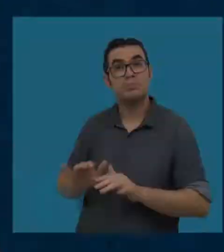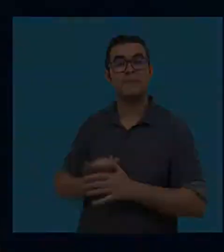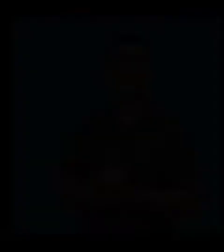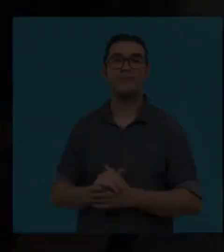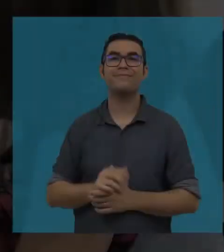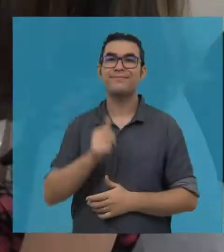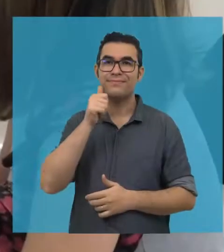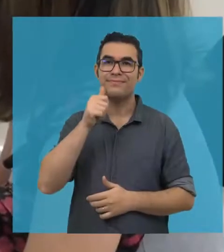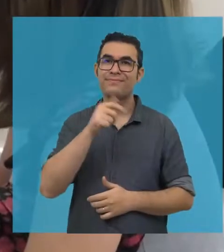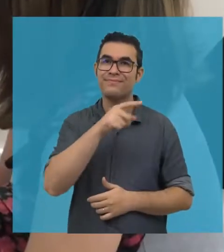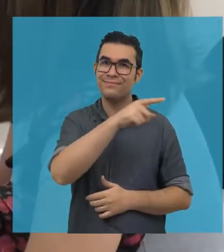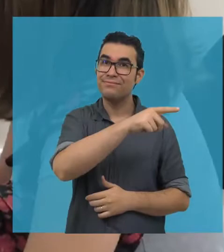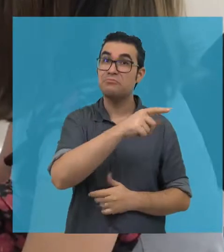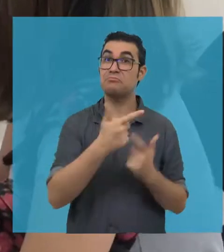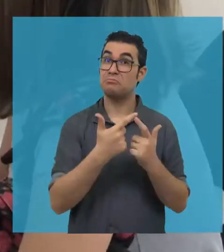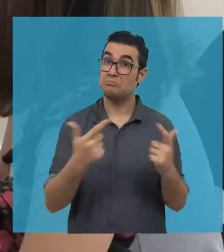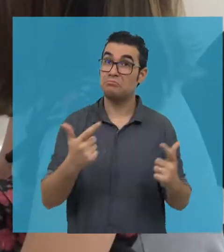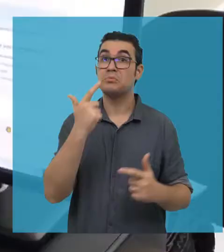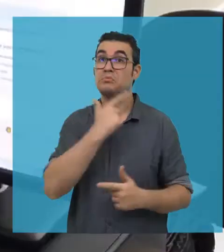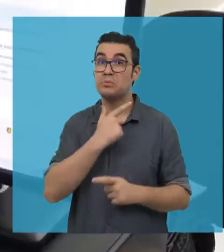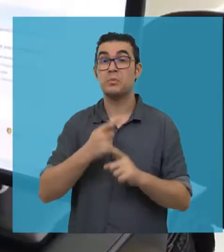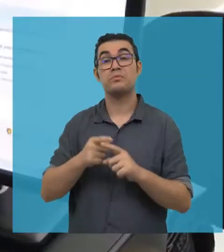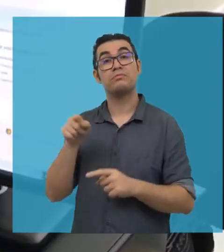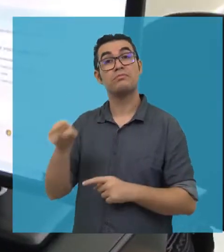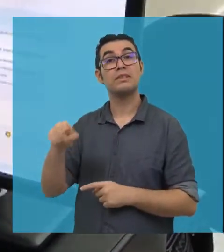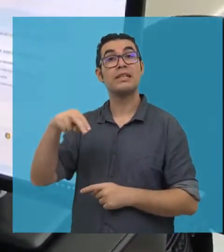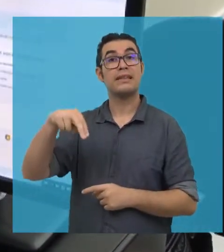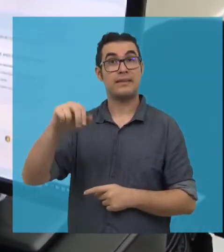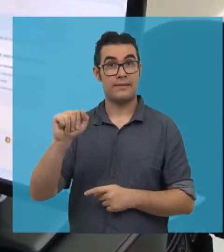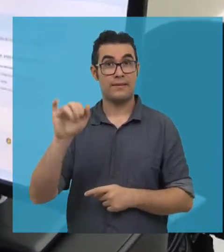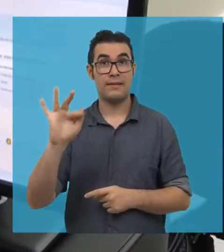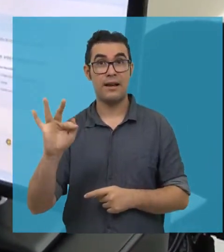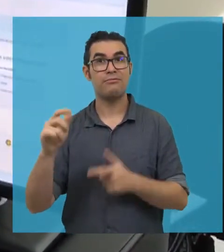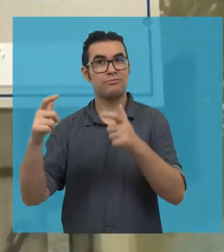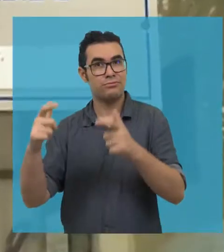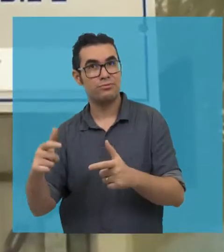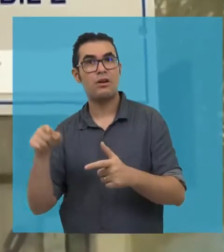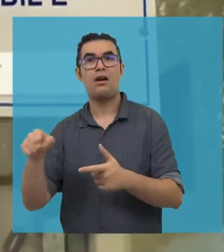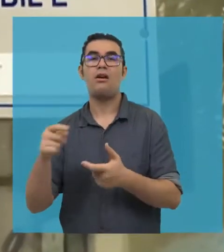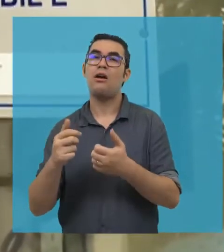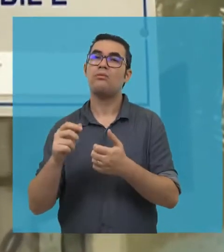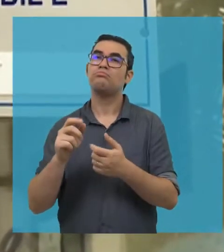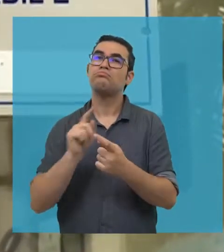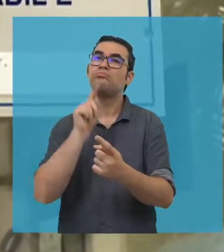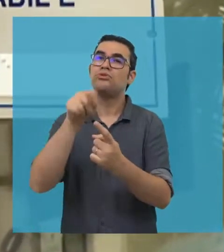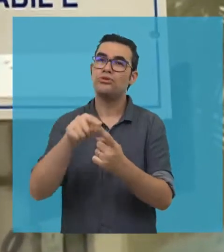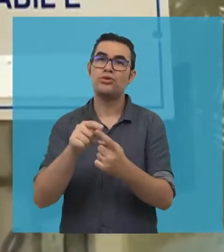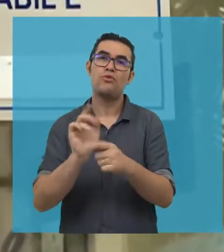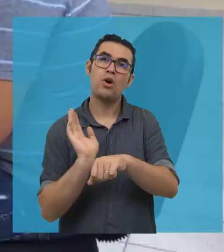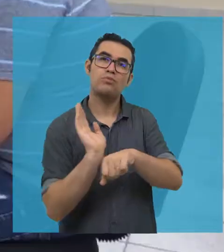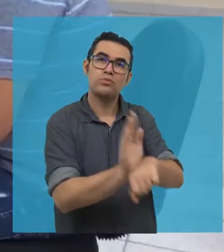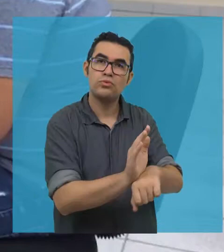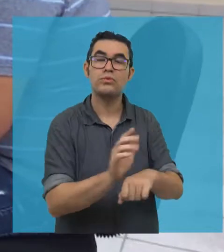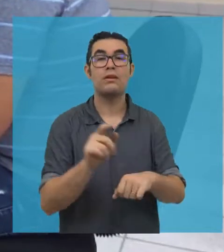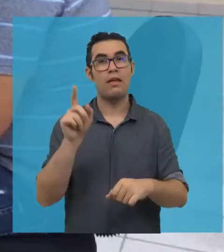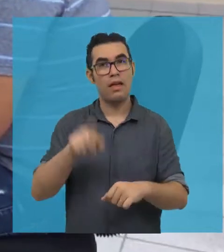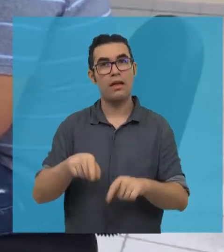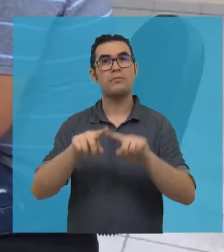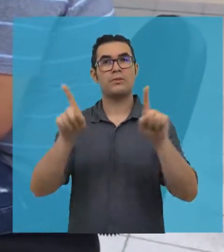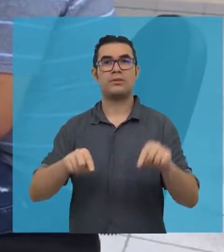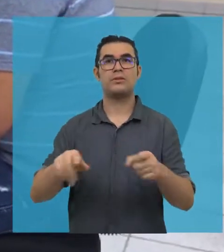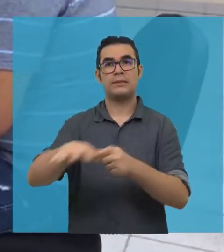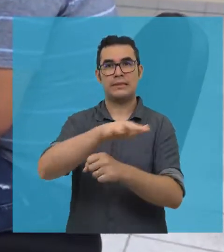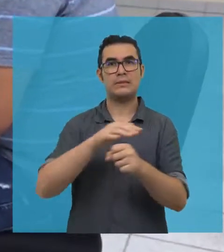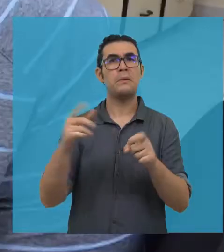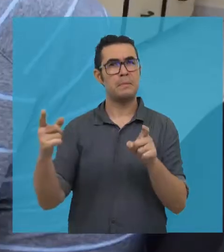comunidade. A Lainha é uma das beneficiadas pelo trabalho desenvolvido pelo Núcleo de Apoio Contábil e Fiscal, o NAF, um projeto de